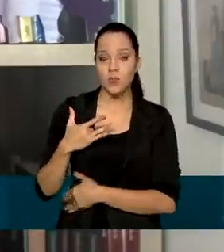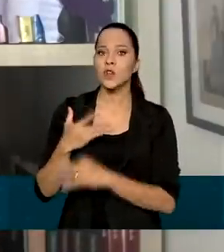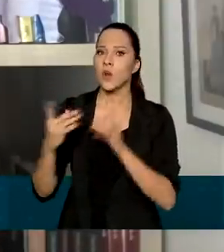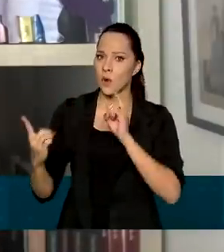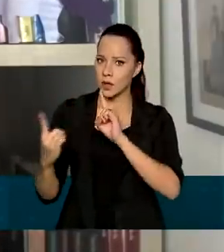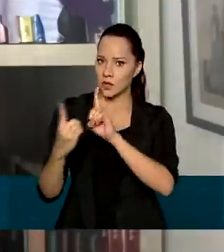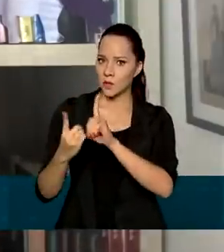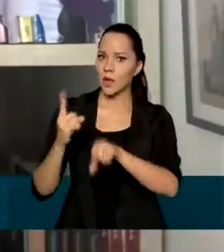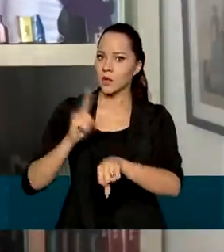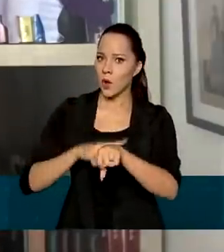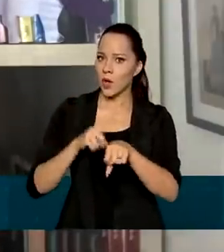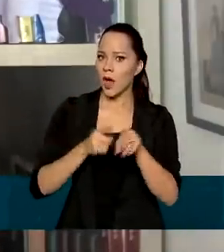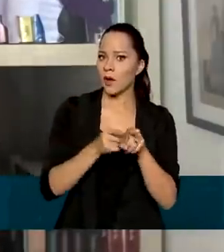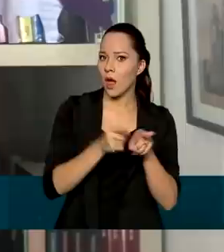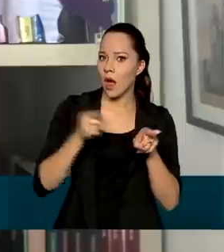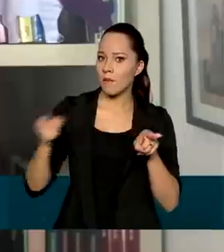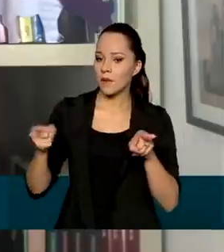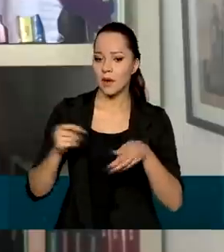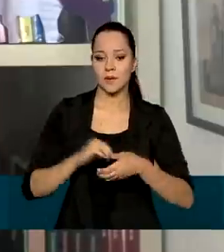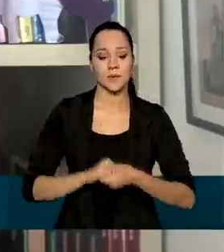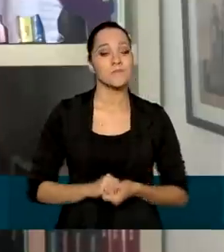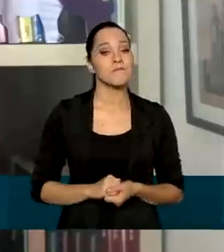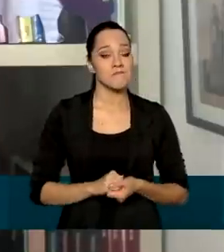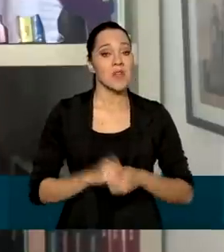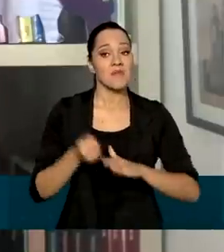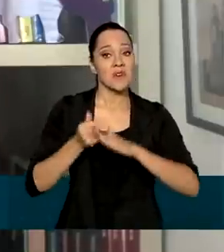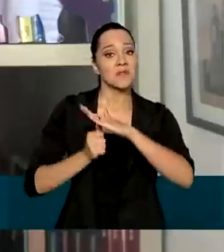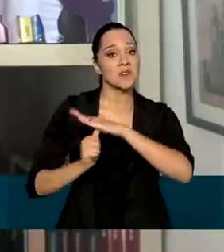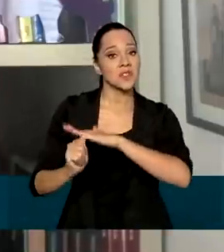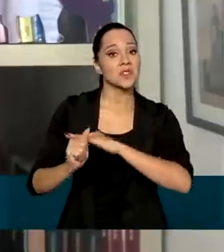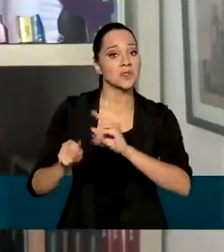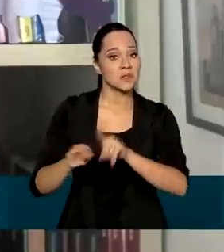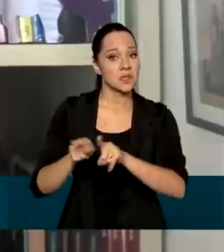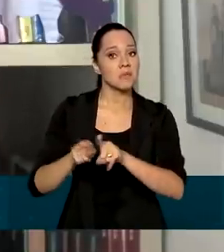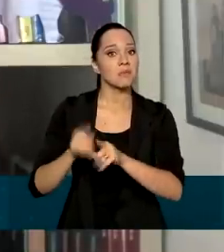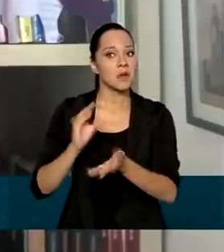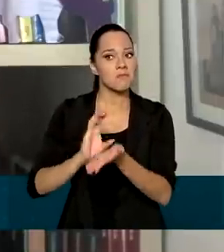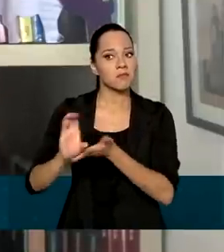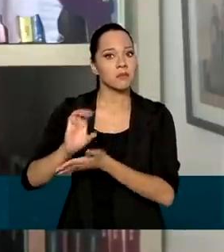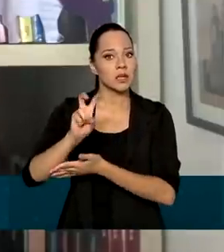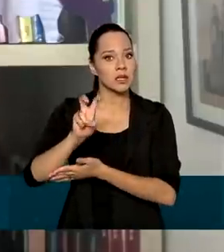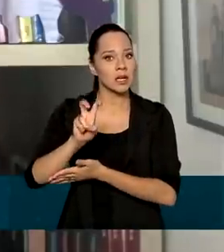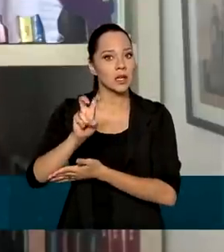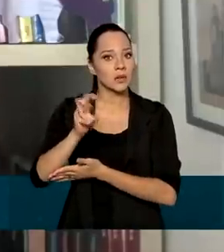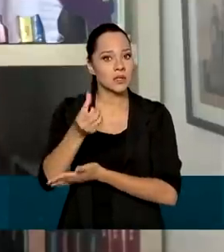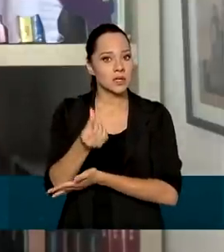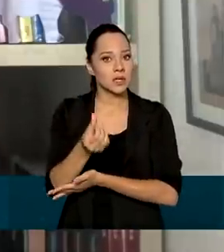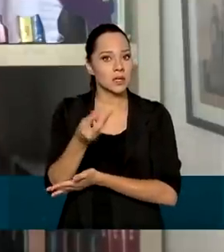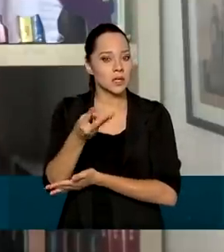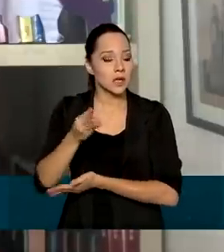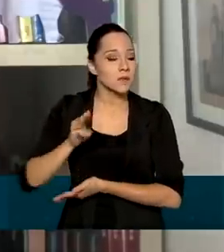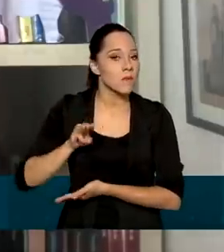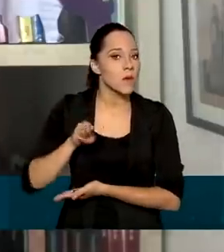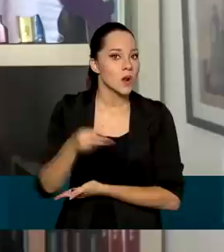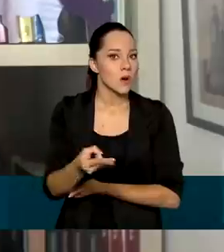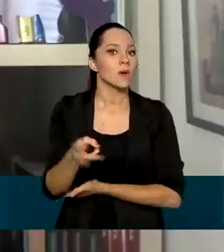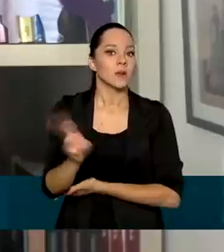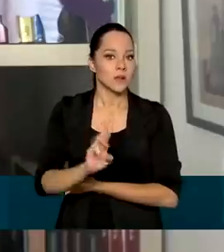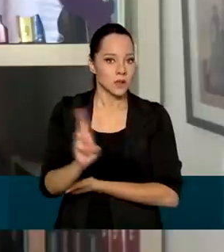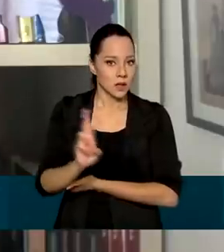atendimento em horário ampliado. Foram investidos ainda R$ 563 milhões